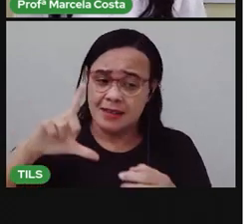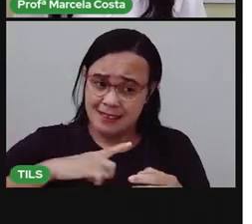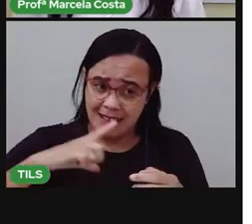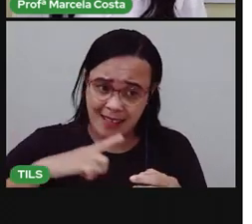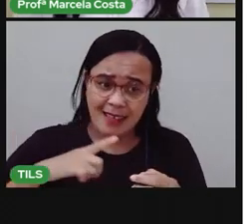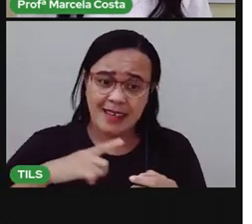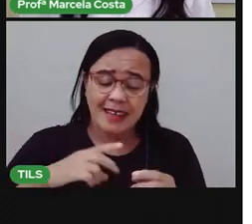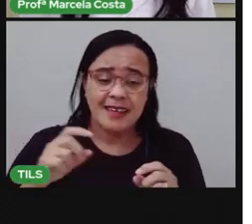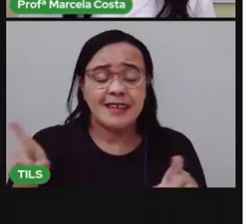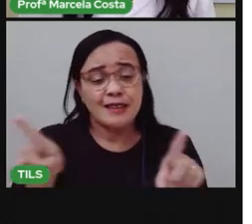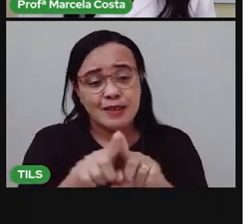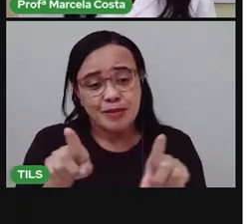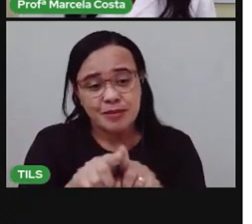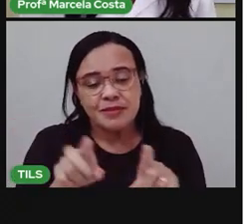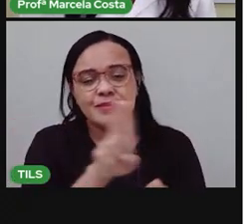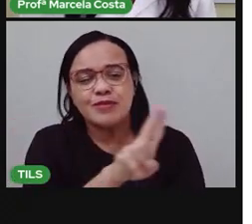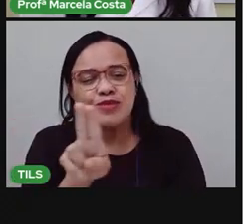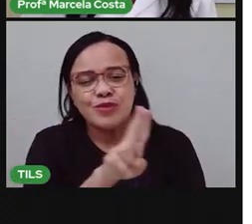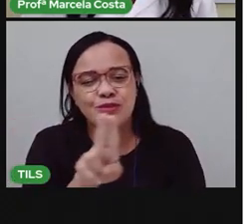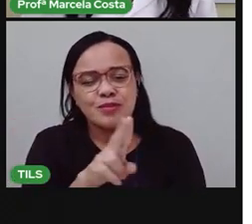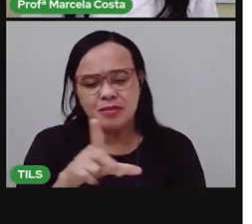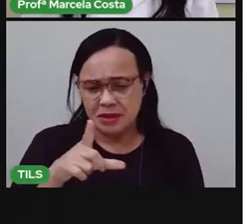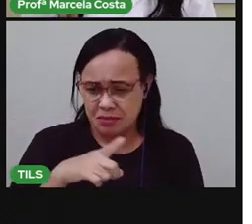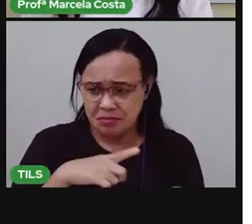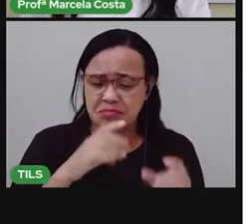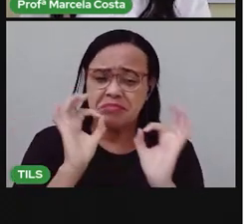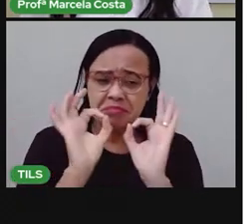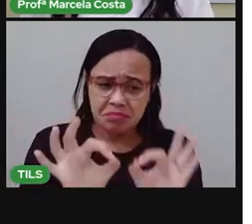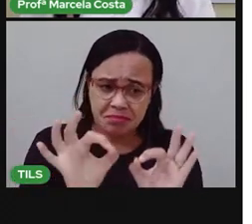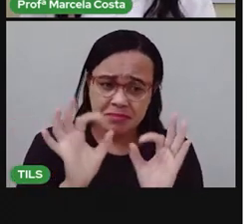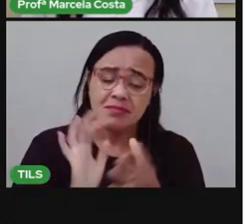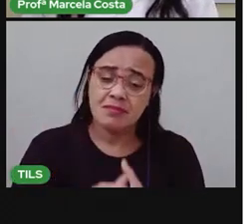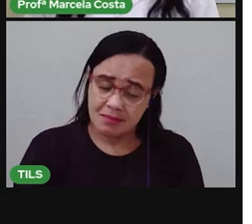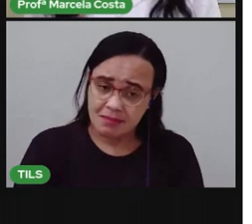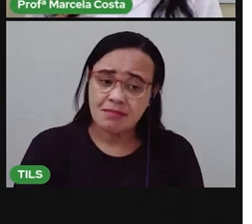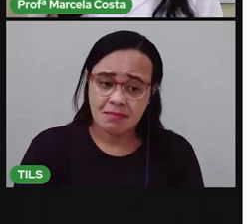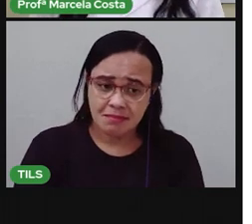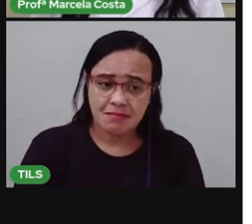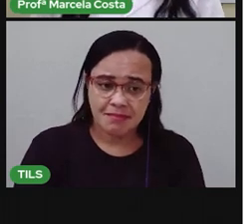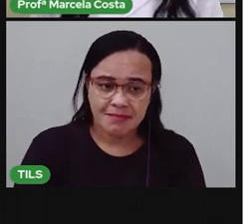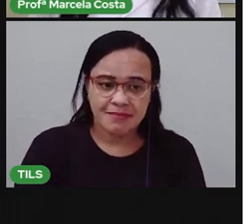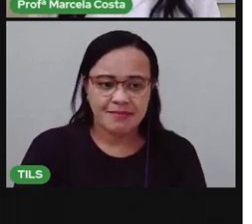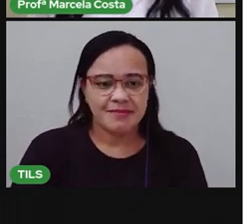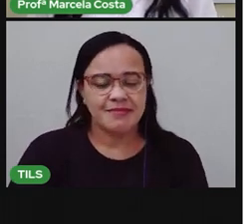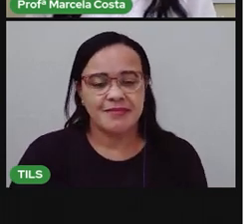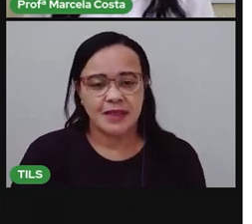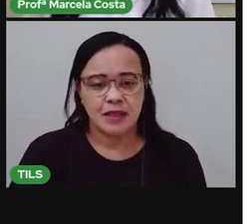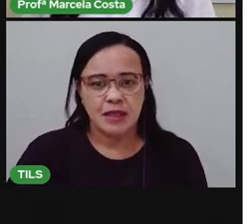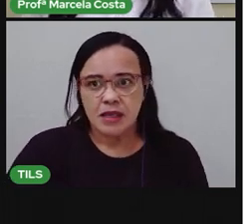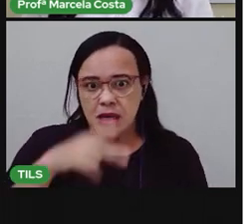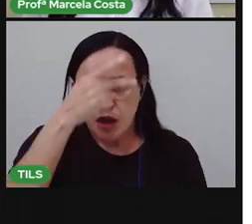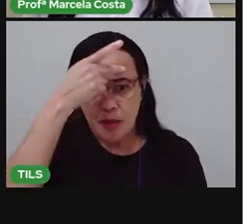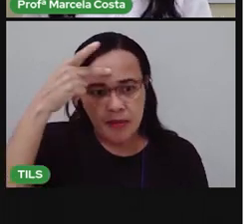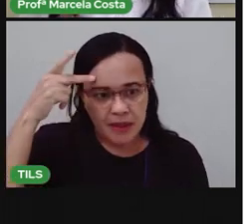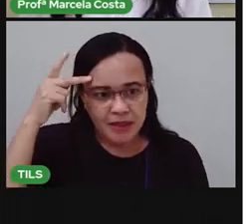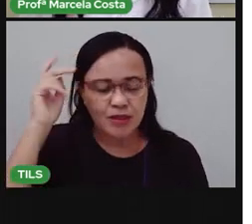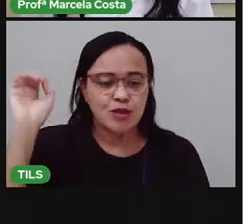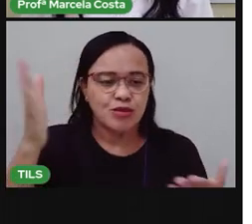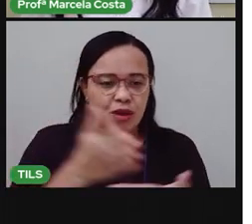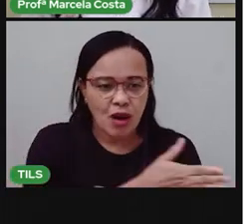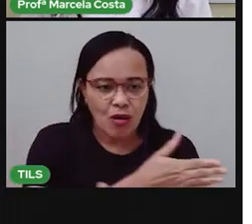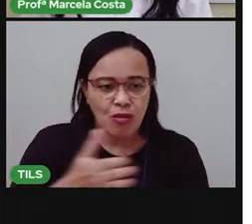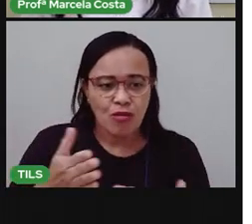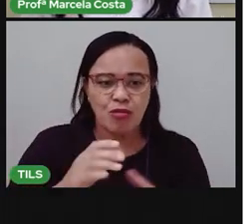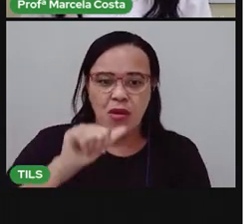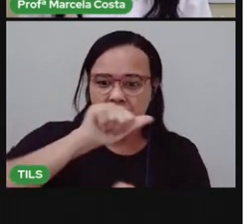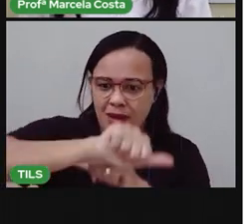E vem o nome do produto. Tem muitas pessoas que trocam, inclusive, o nome